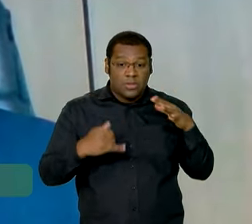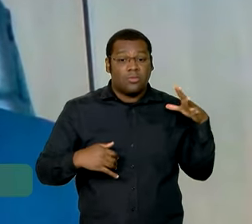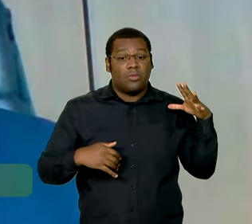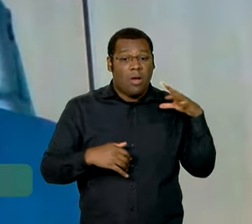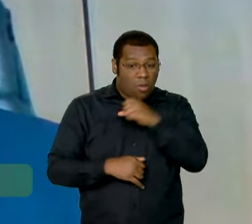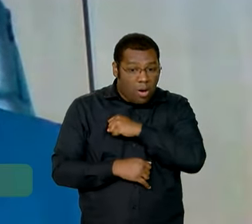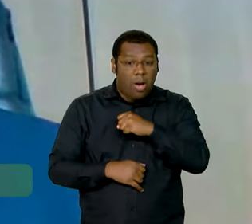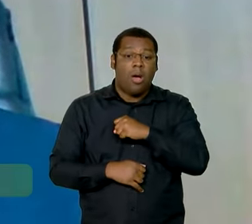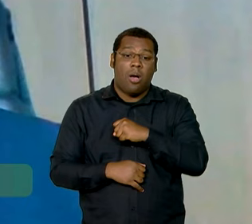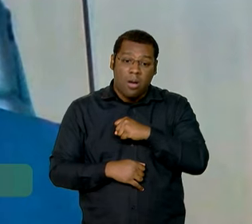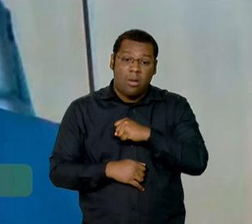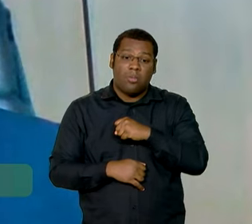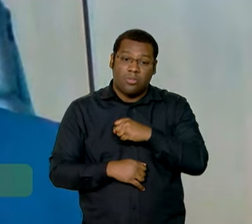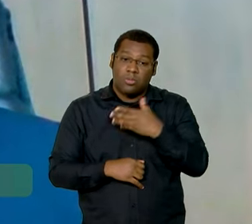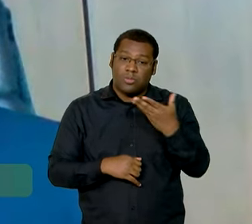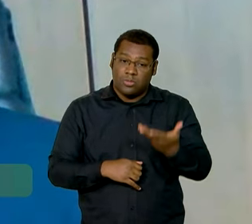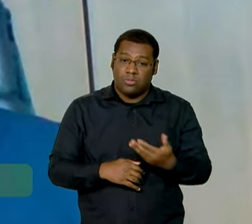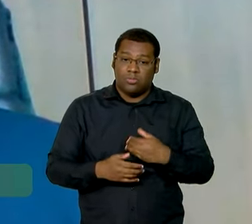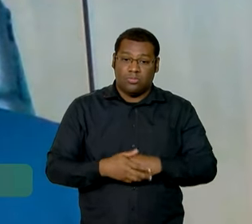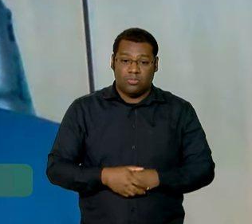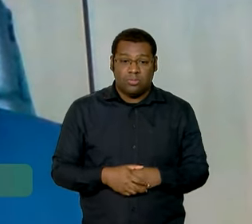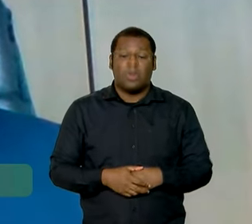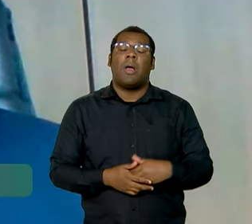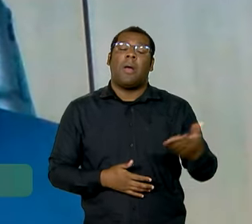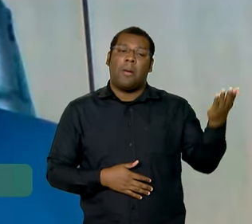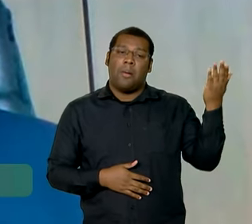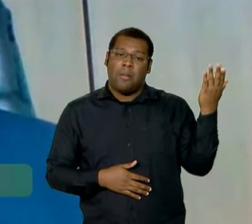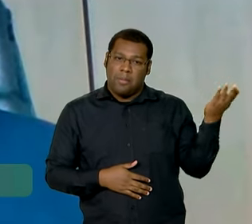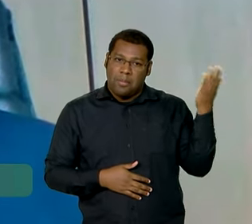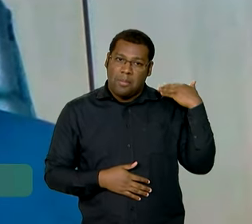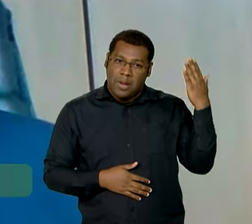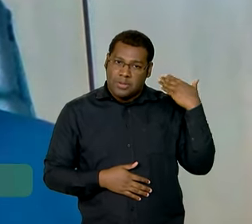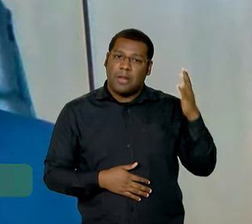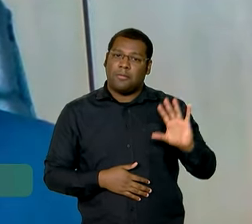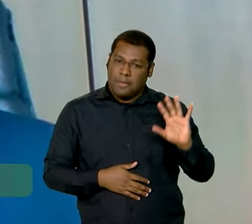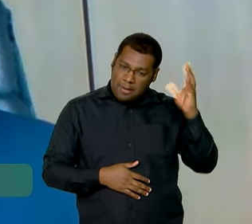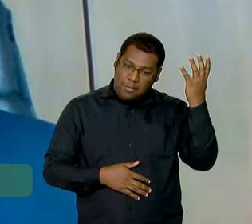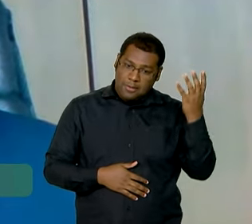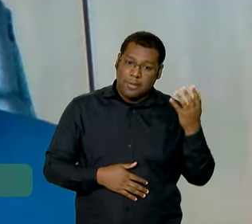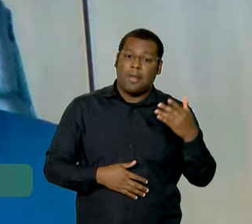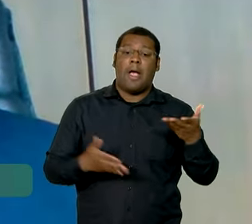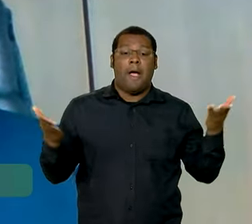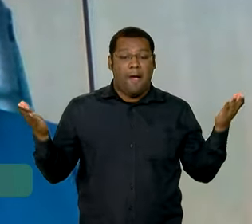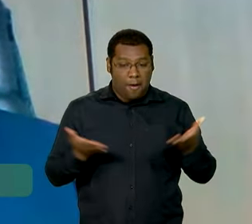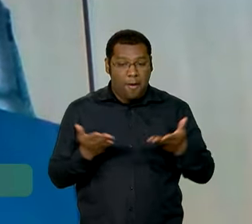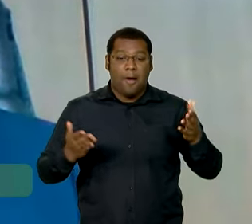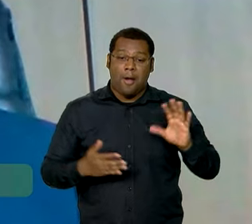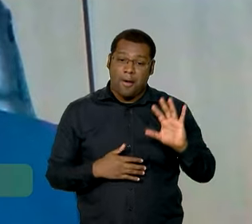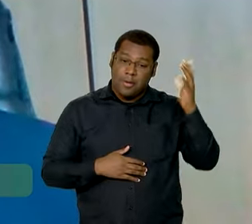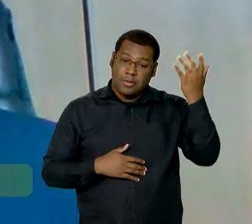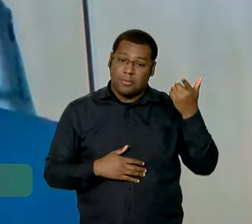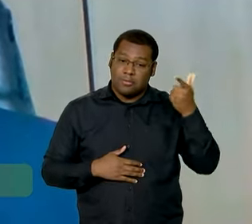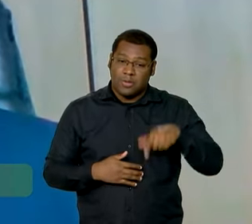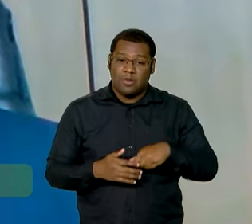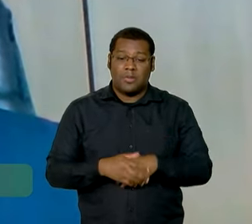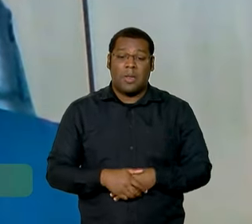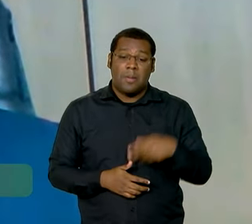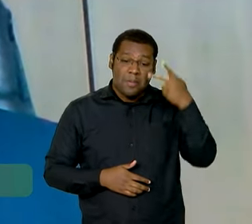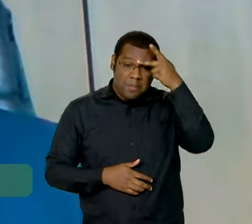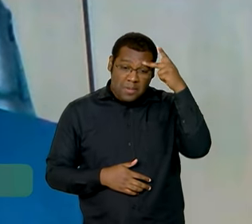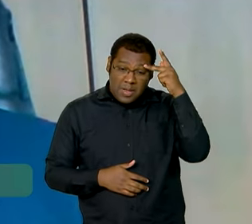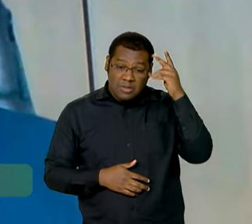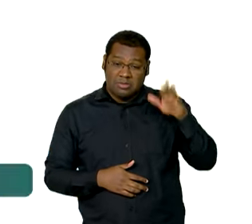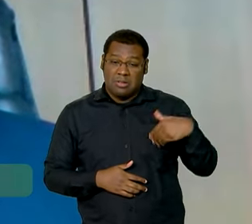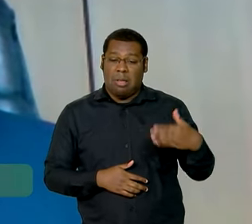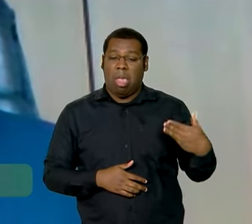a gente sabe que esse é um comportamento que aconteceu da última vez e que provavelmente vai acontecer agora também, as pessoas deixam para a